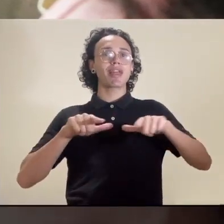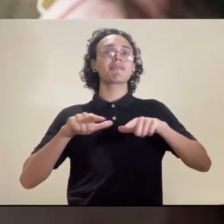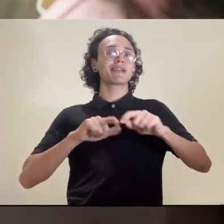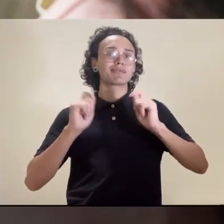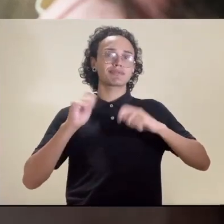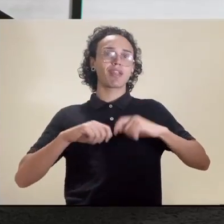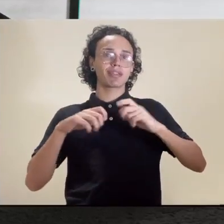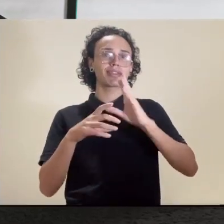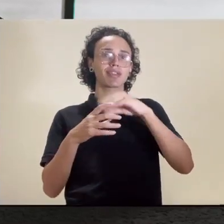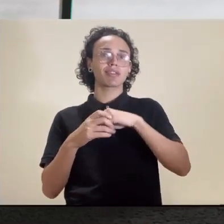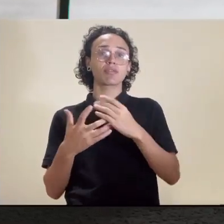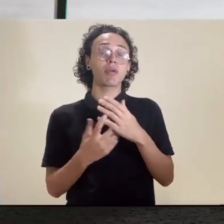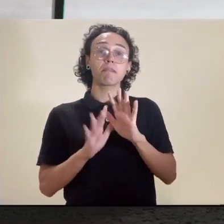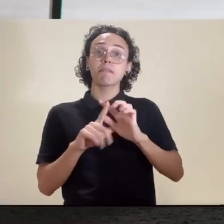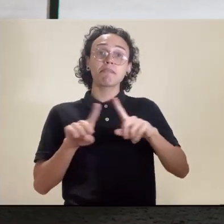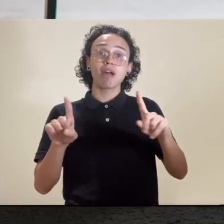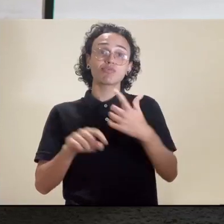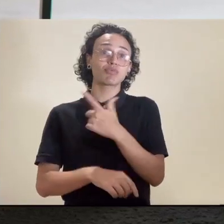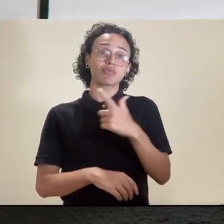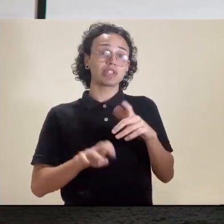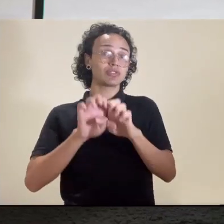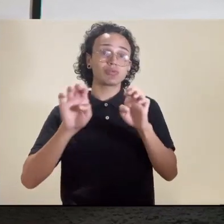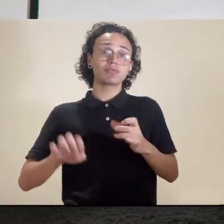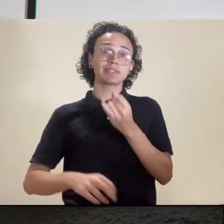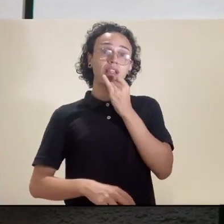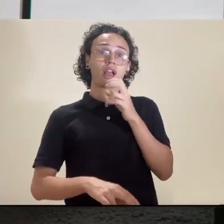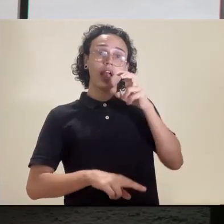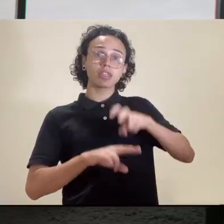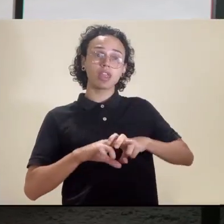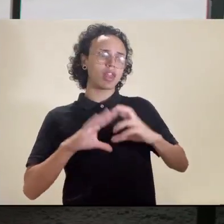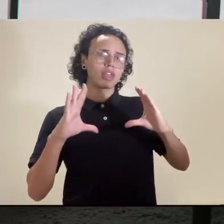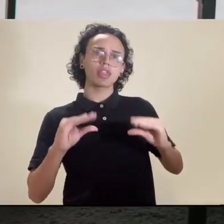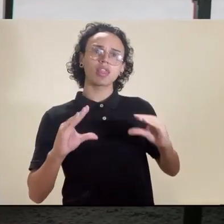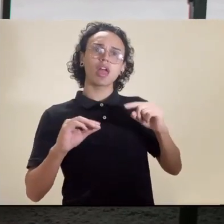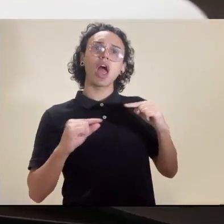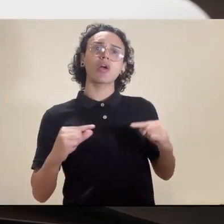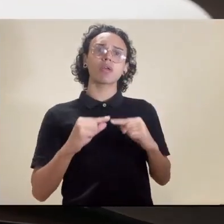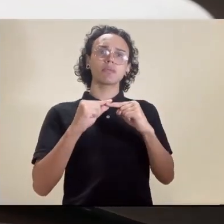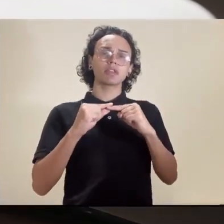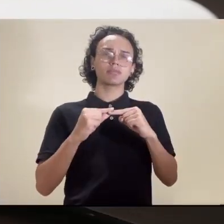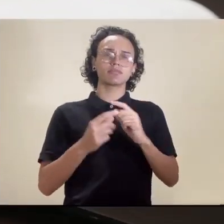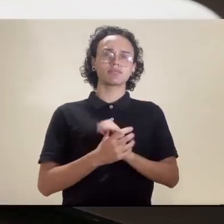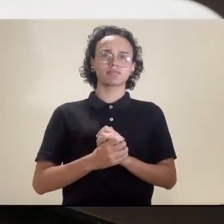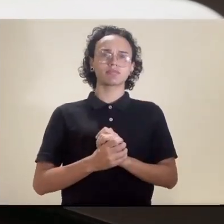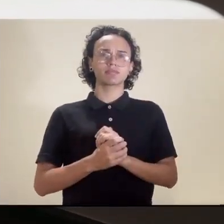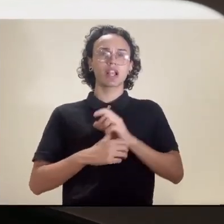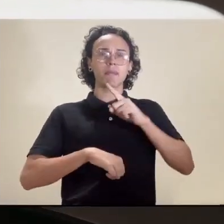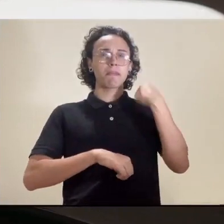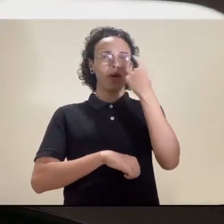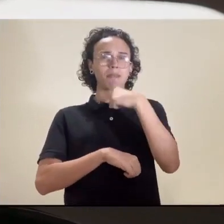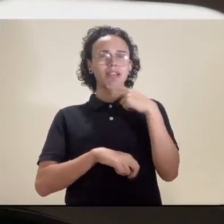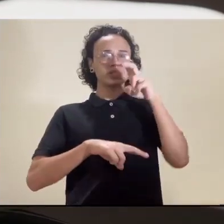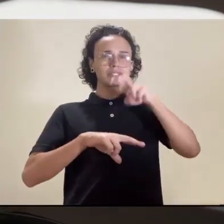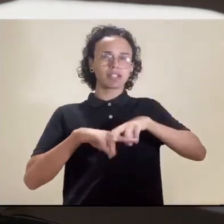escritórios, sem ter aquelas cadeiras que são confortáveis e apropriadas para